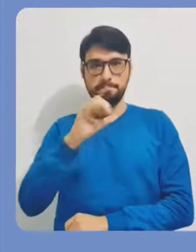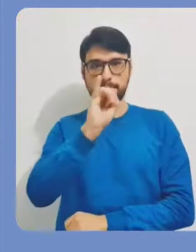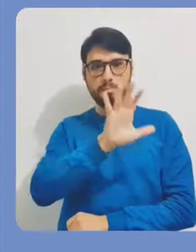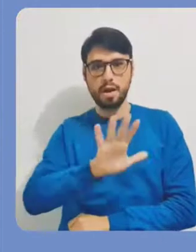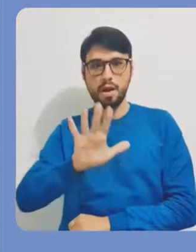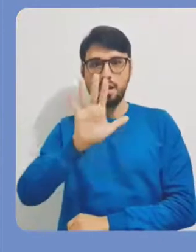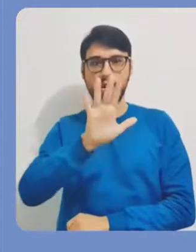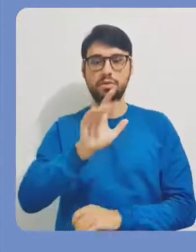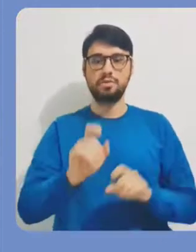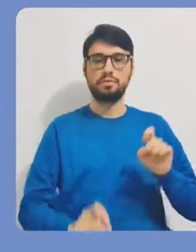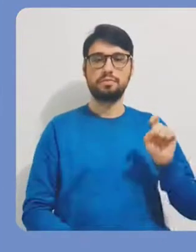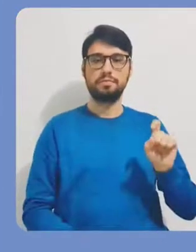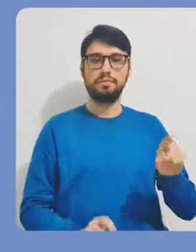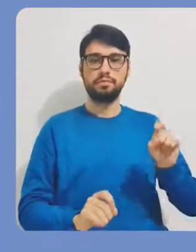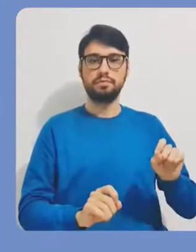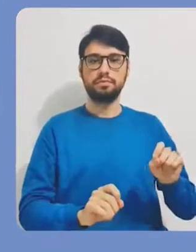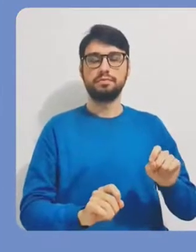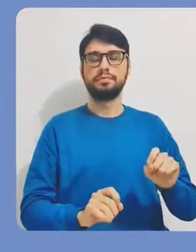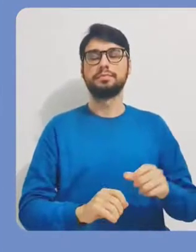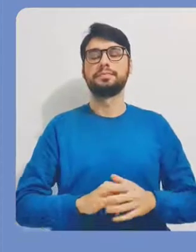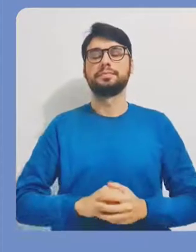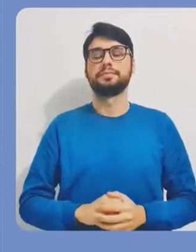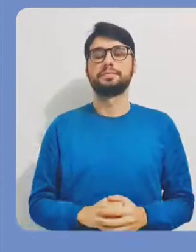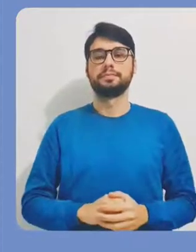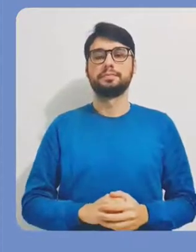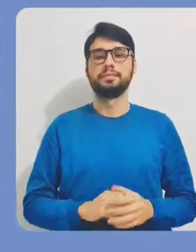Então, eu venho aqui e recortar a imagem.